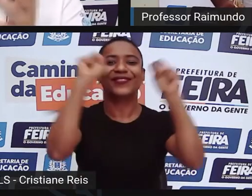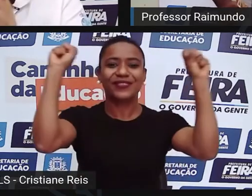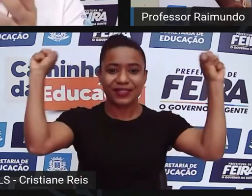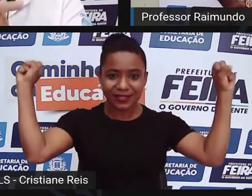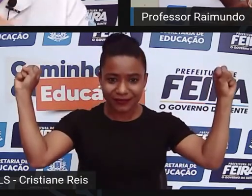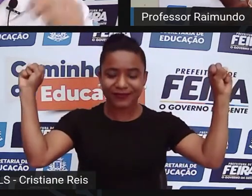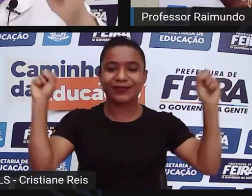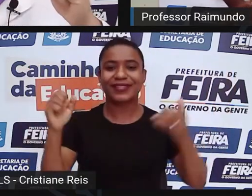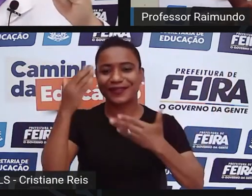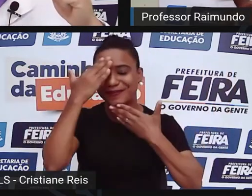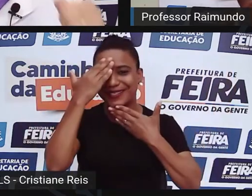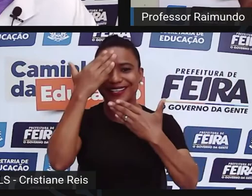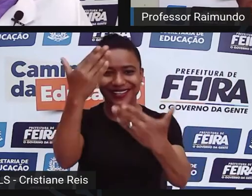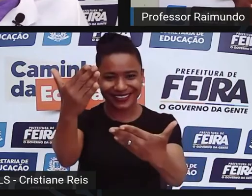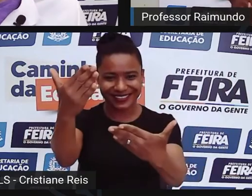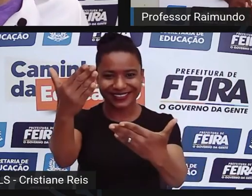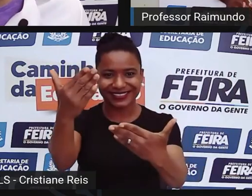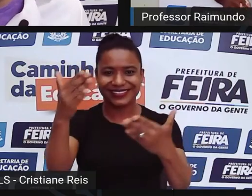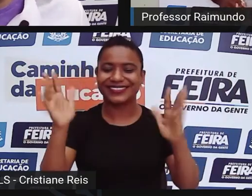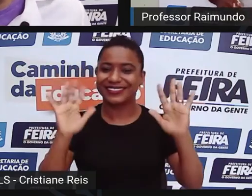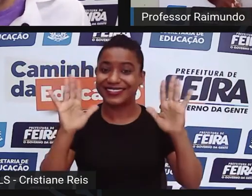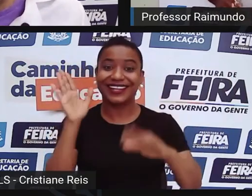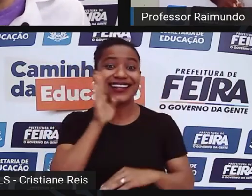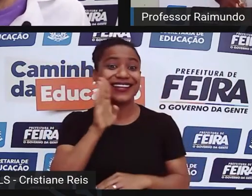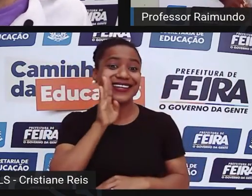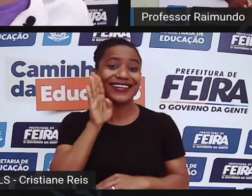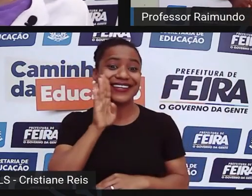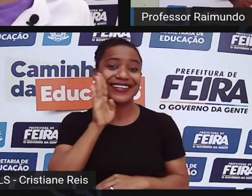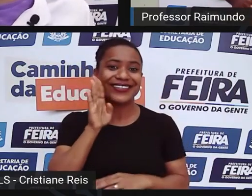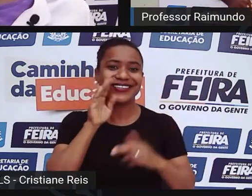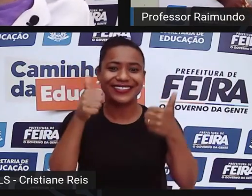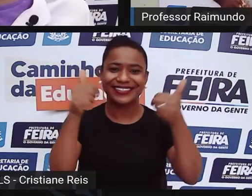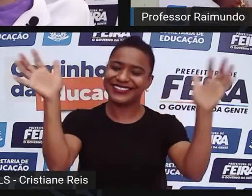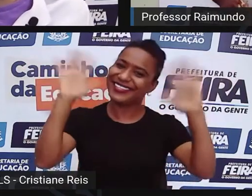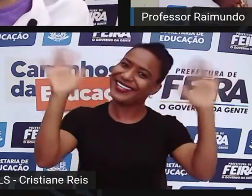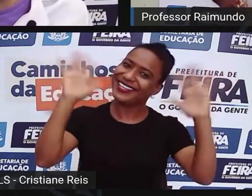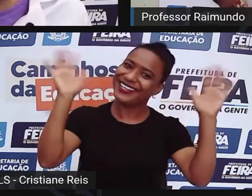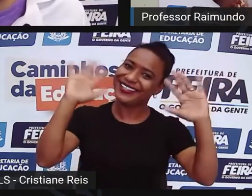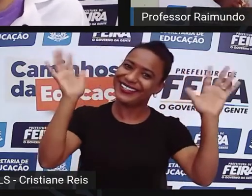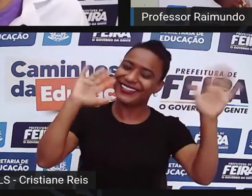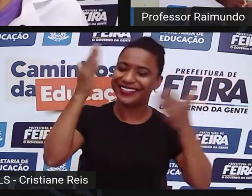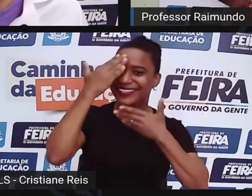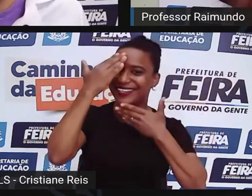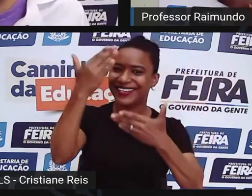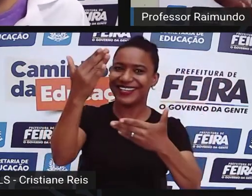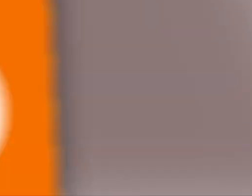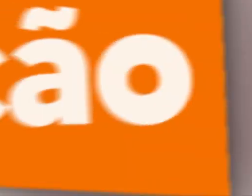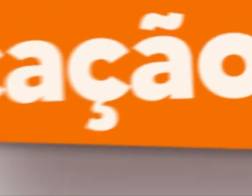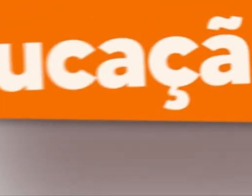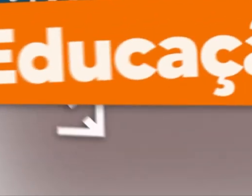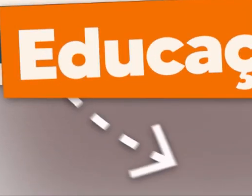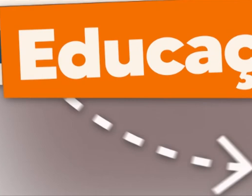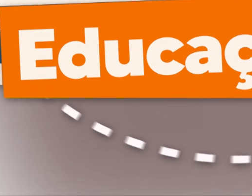obrigado Pelo convite Muito massa Muito massa Valeu Tchau gente Obrigado pessoal Tchau